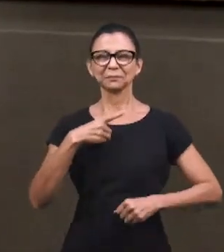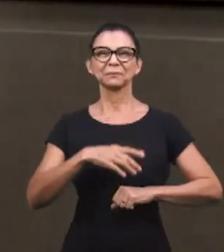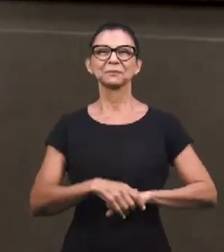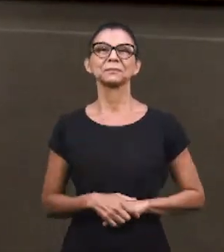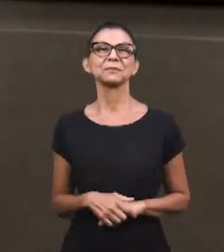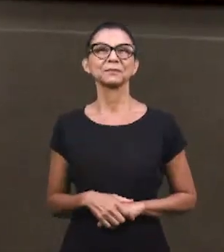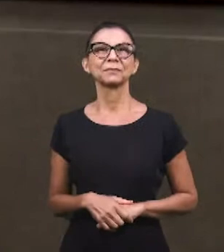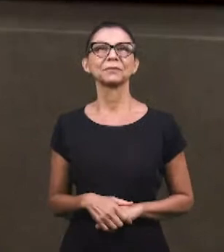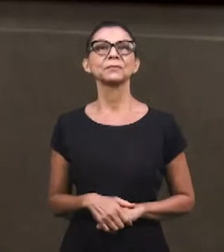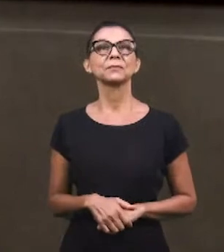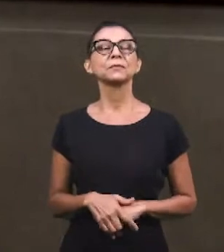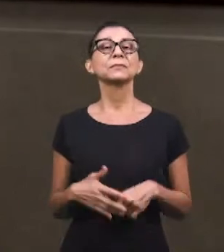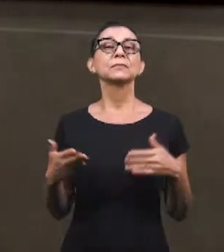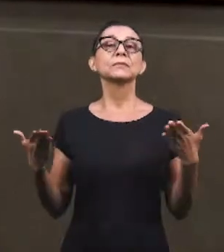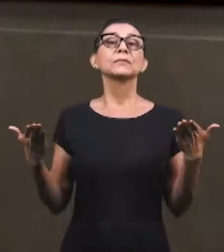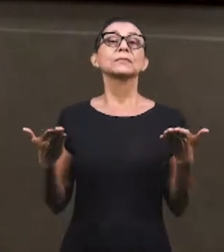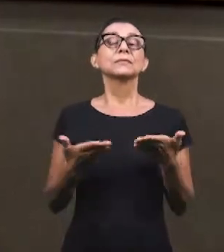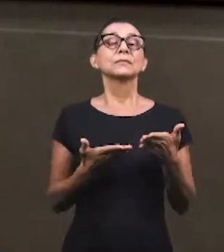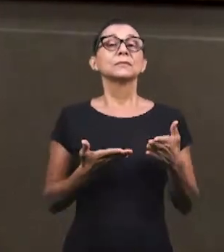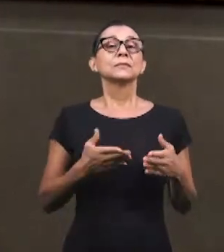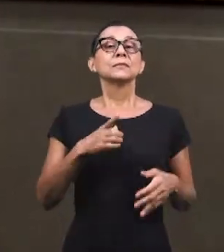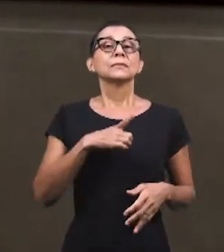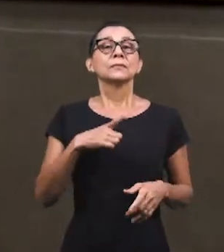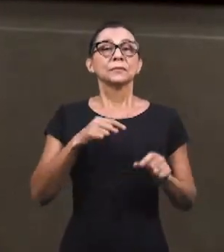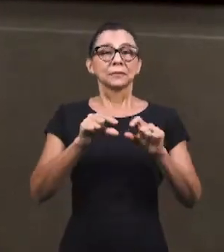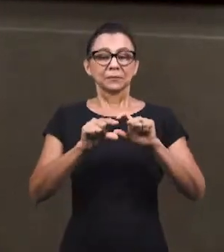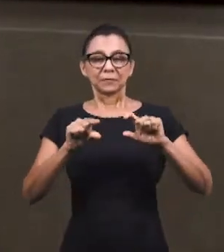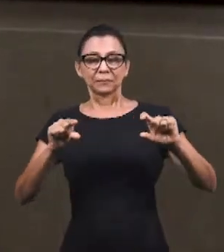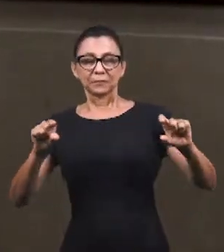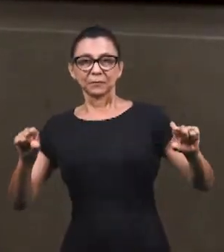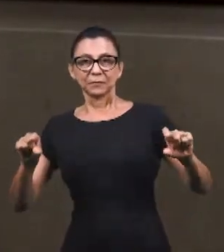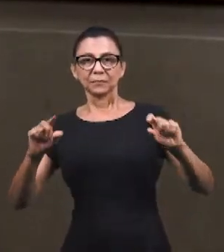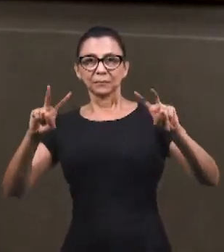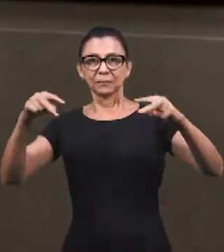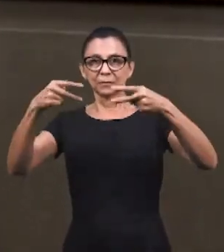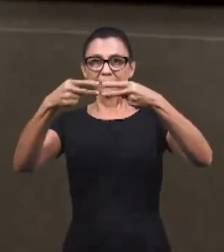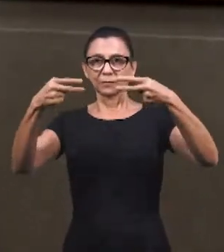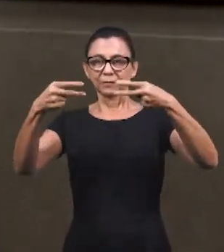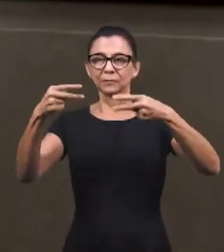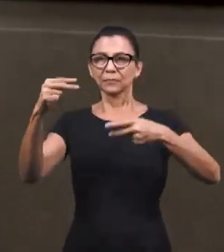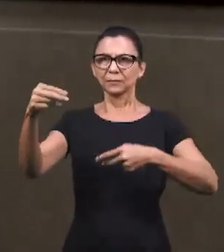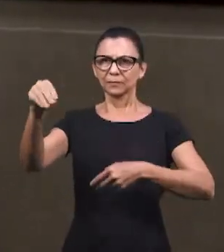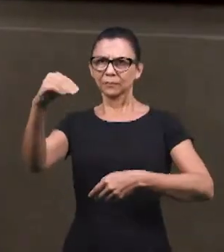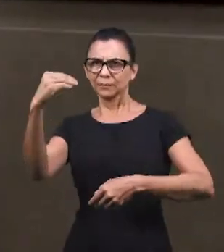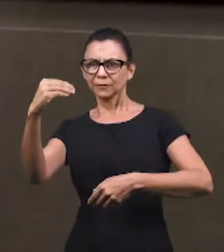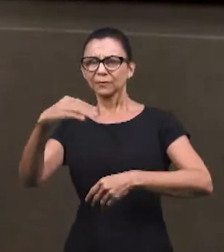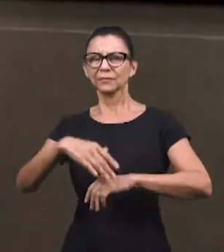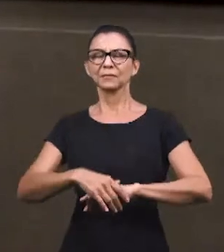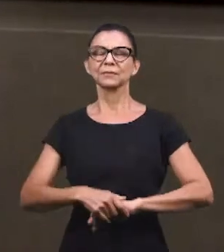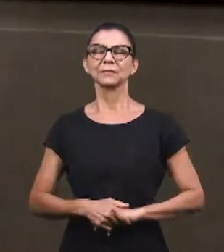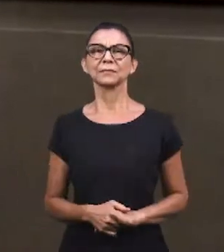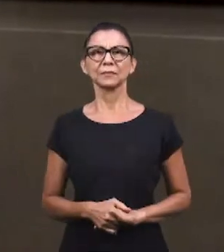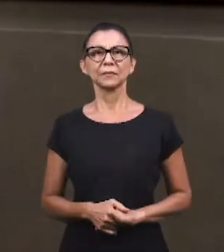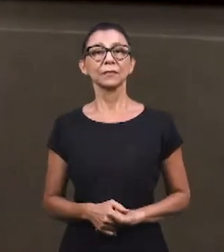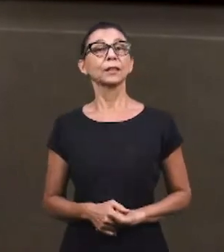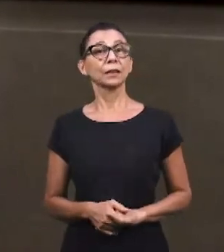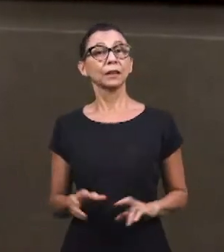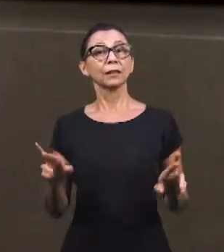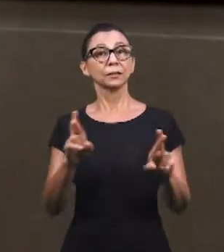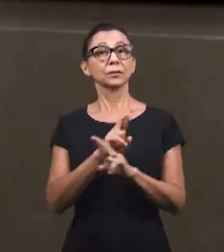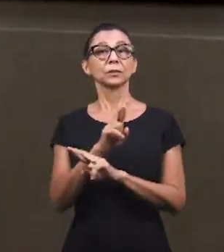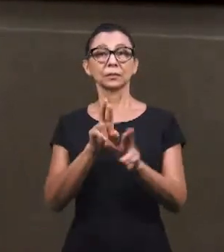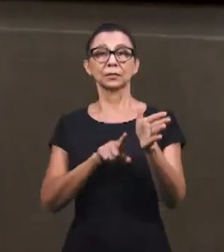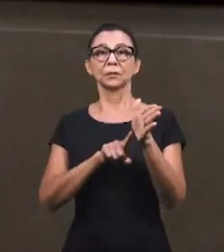Agora, nós temos uma frase também que foi postada no nosso portal e essa frase é relacionada também à nossa pergunta.